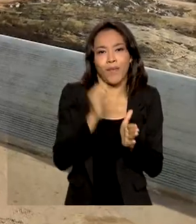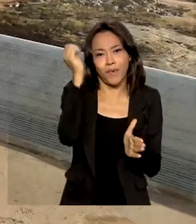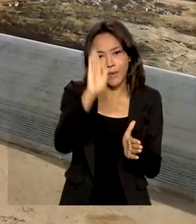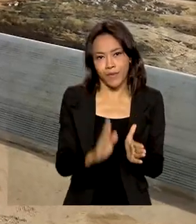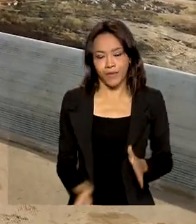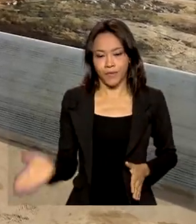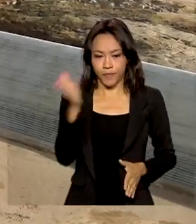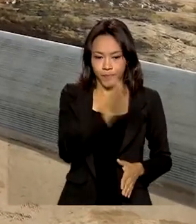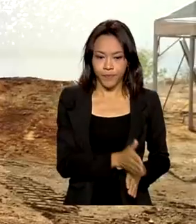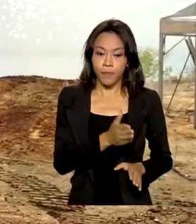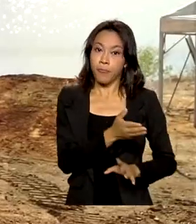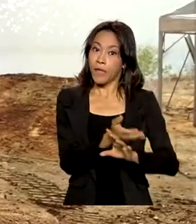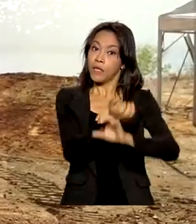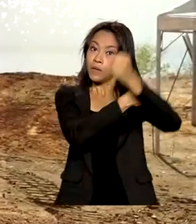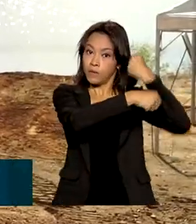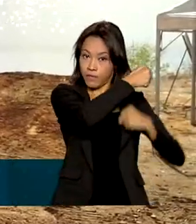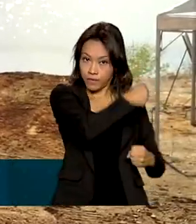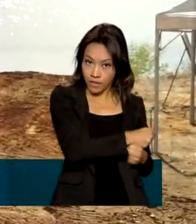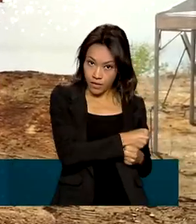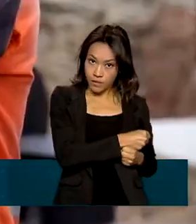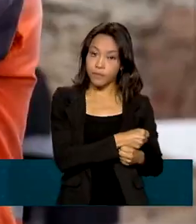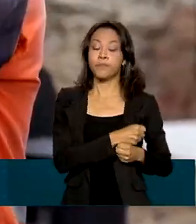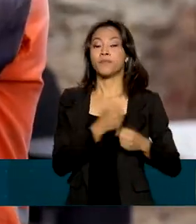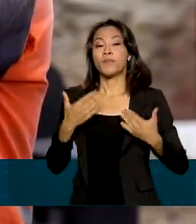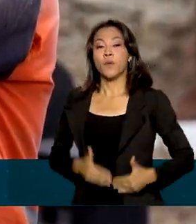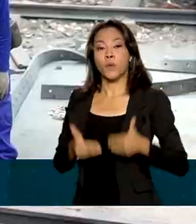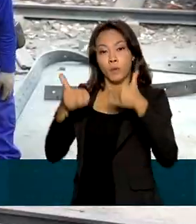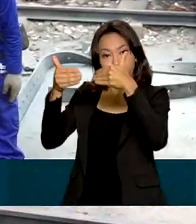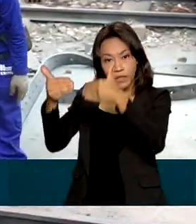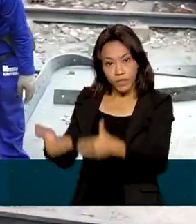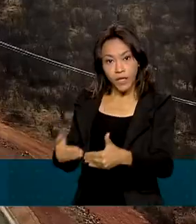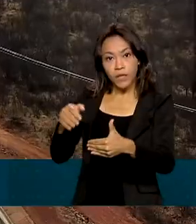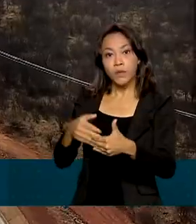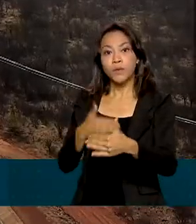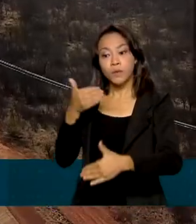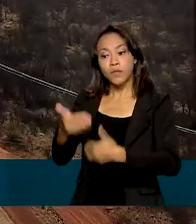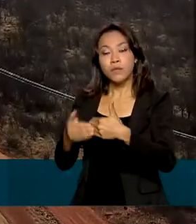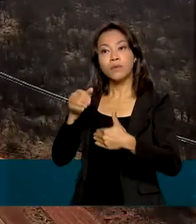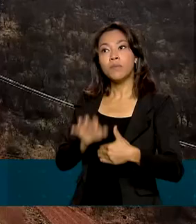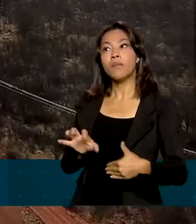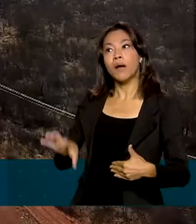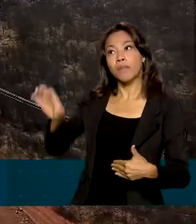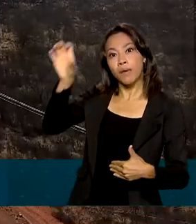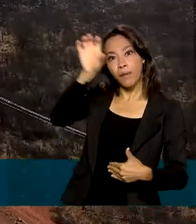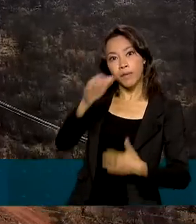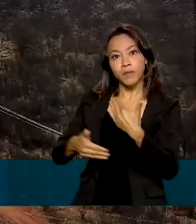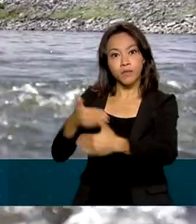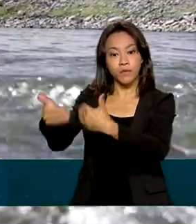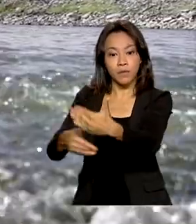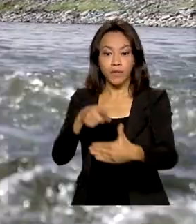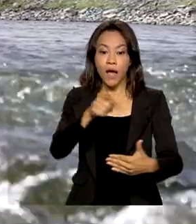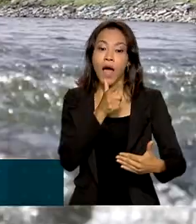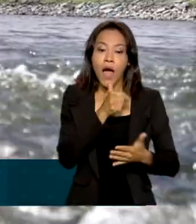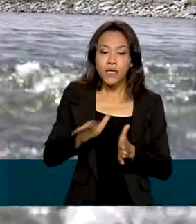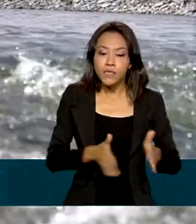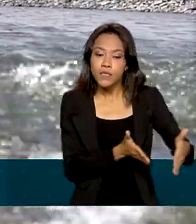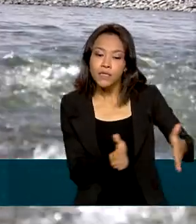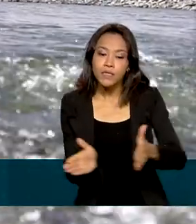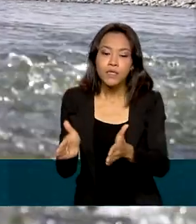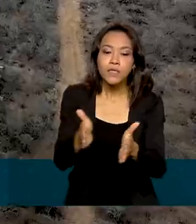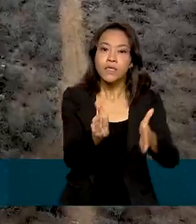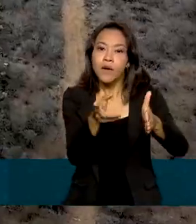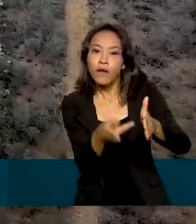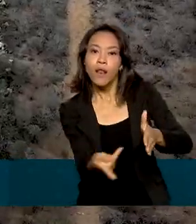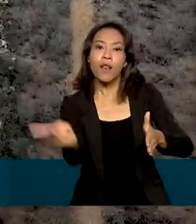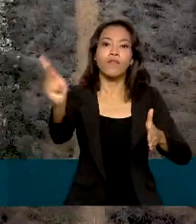Em 2021, o Ministério do Desenvolvimento Regional levou as águas do Rio São Francisco até